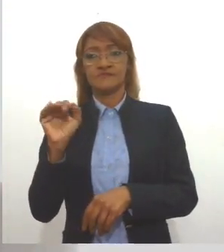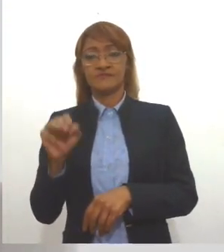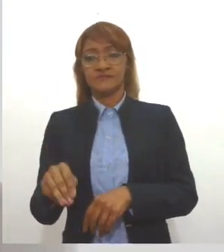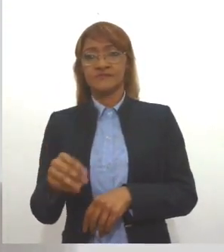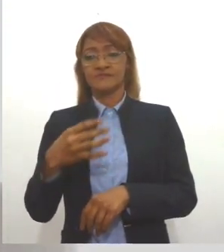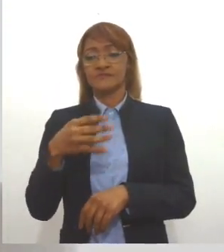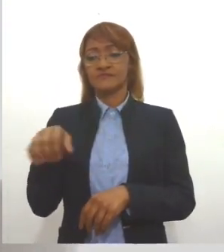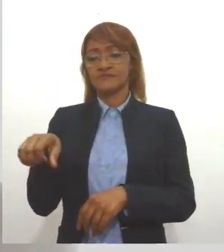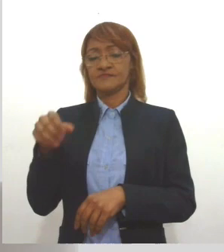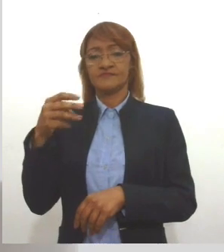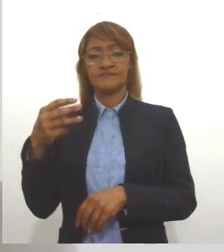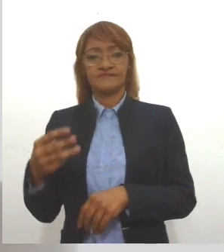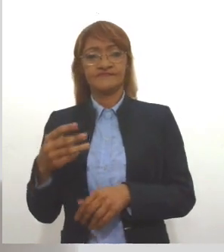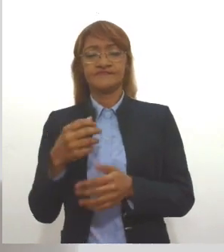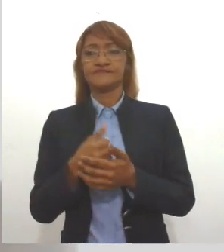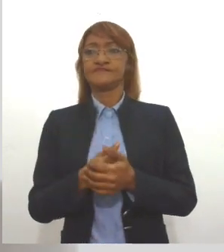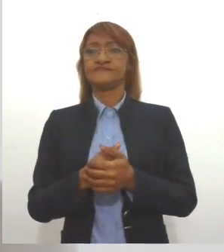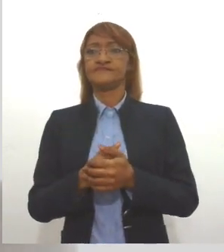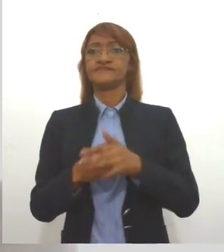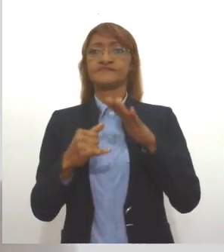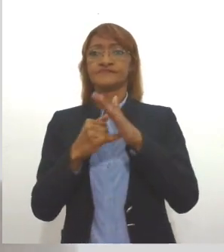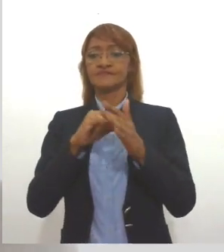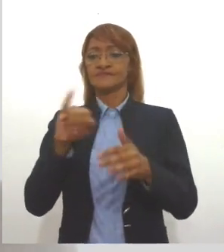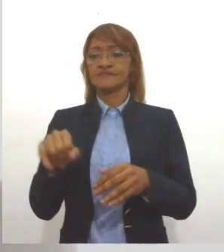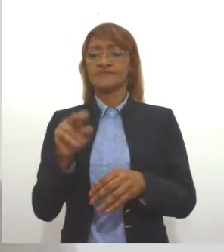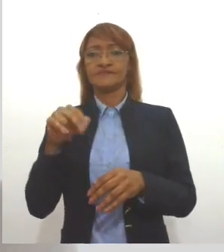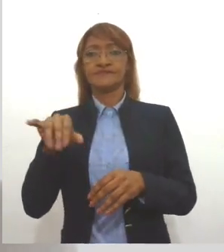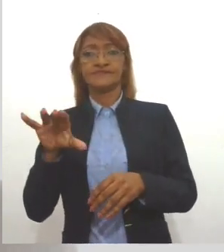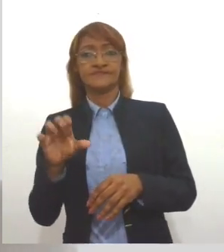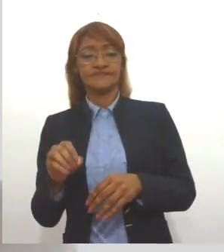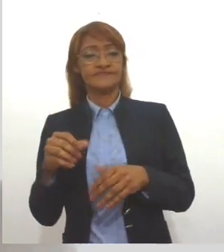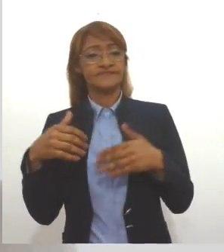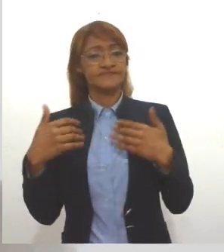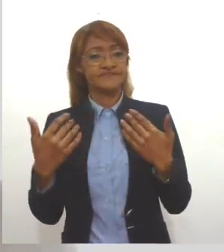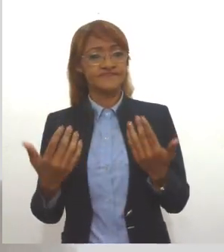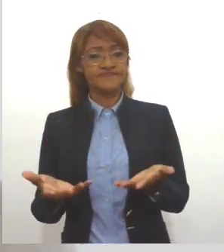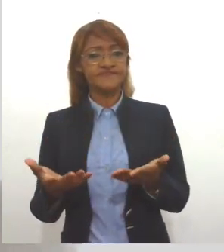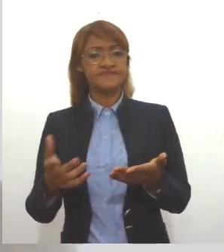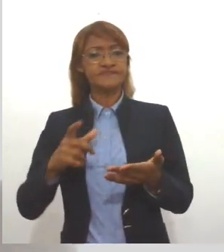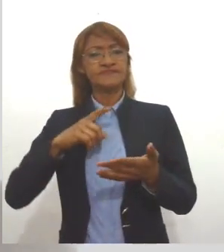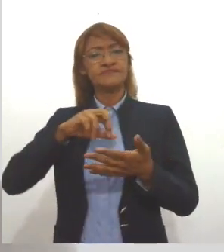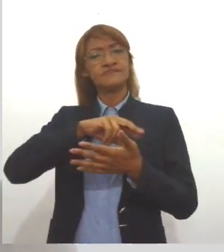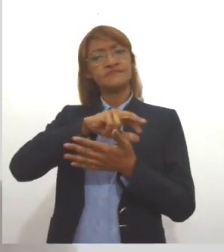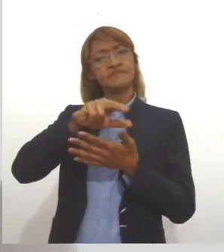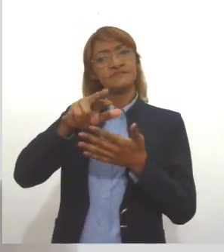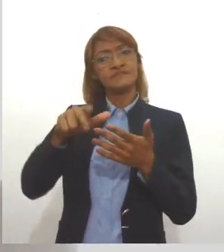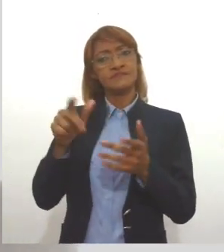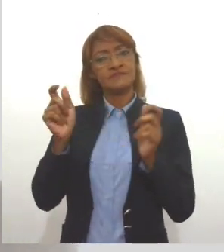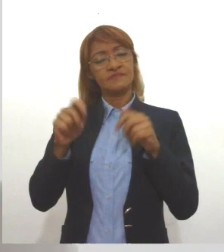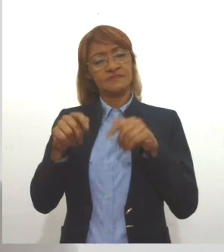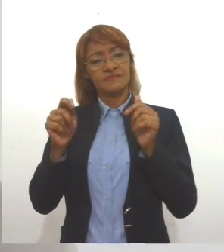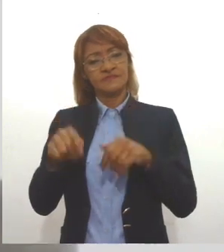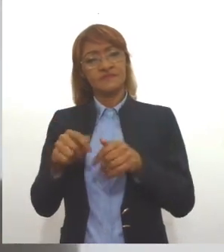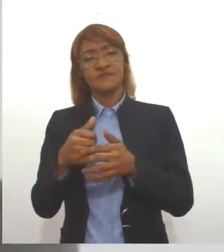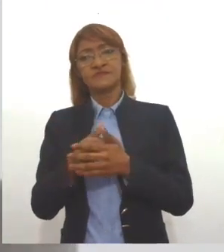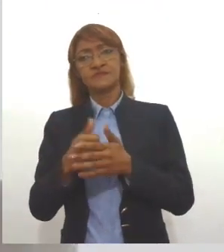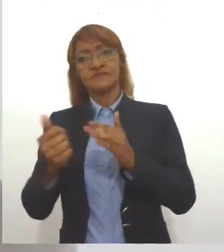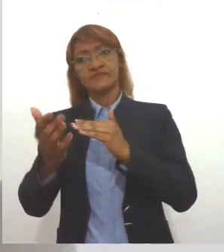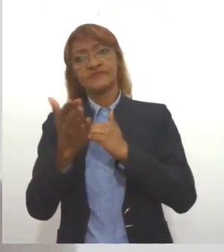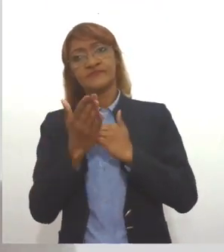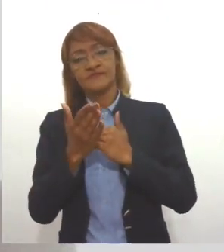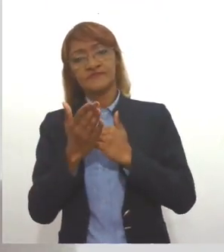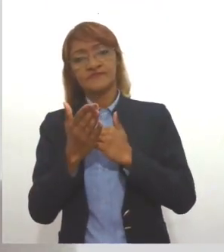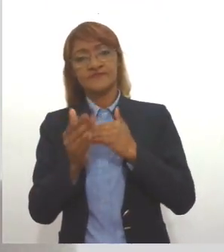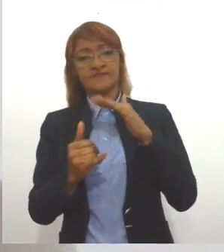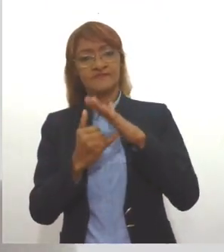Gasolim, Instituto Luciano Barreta Júnior. É, e nós, você tem várias portas para ajudar a nossa instituição. Ter